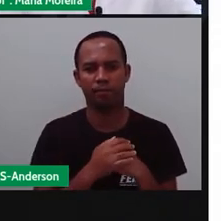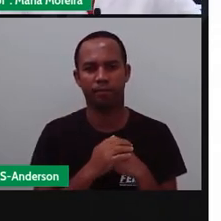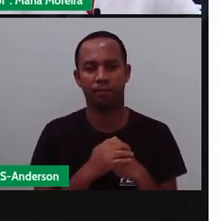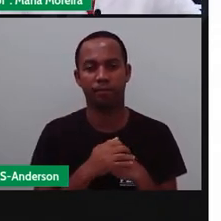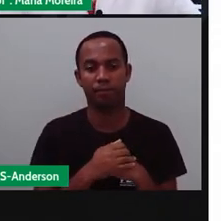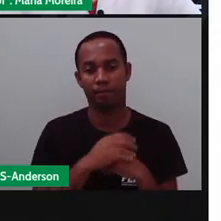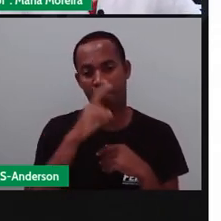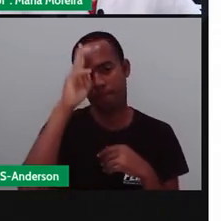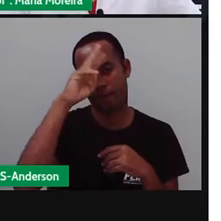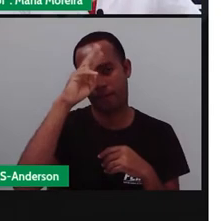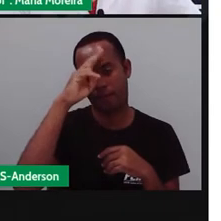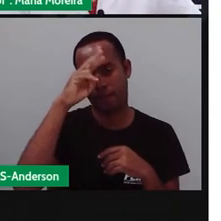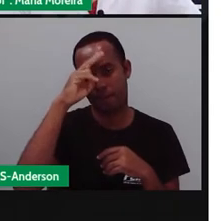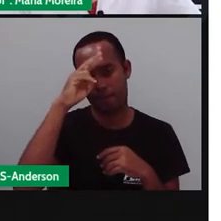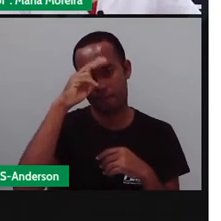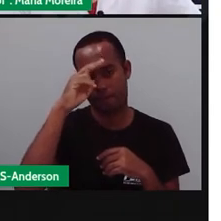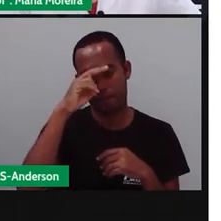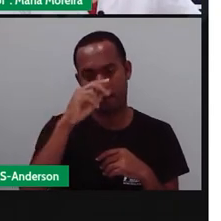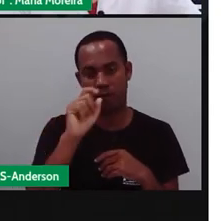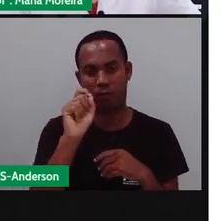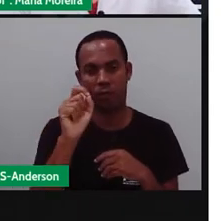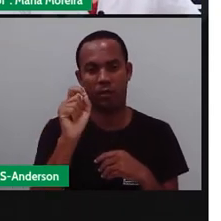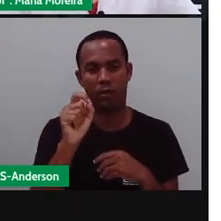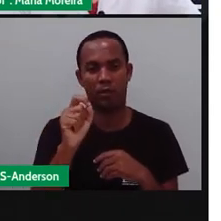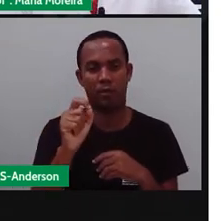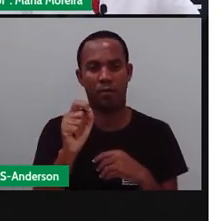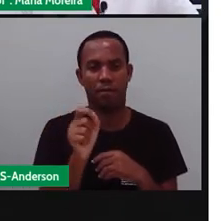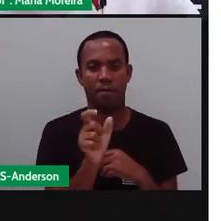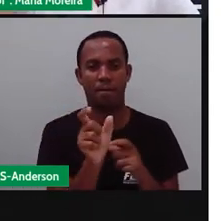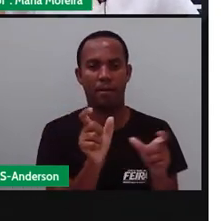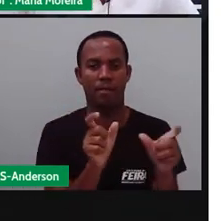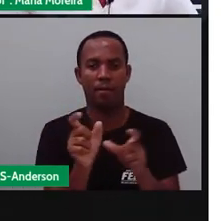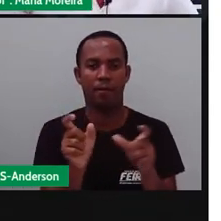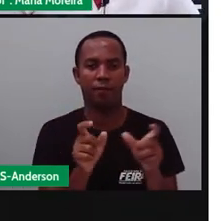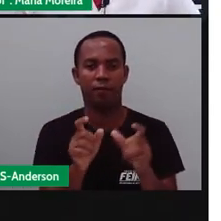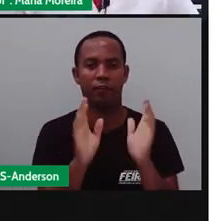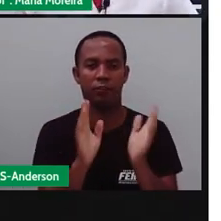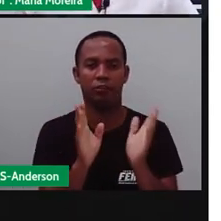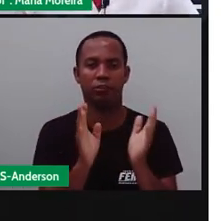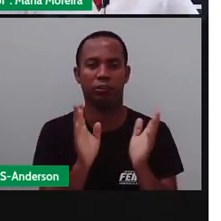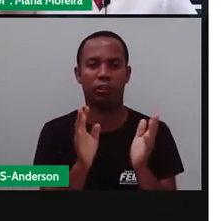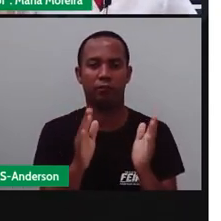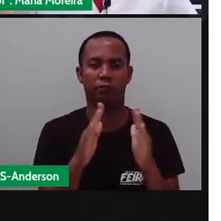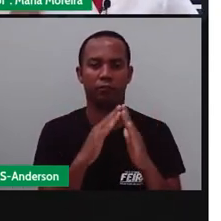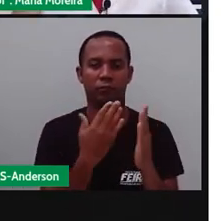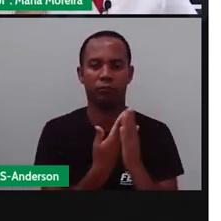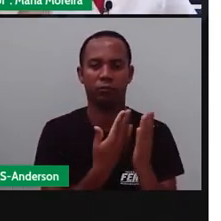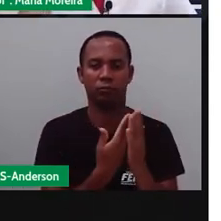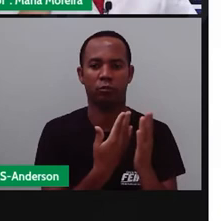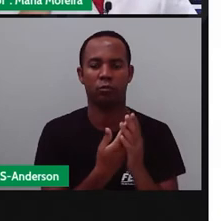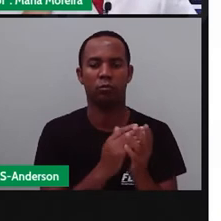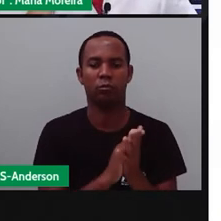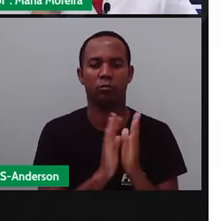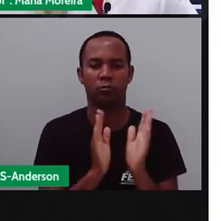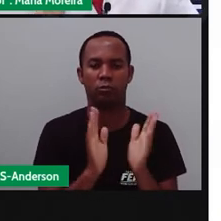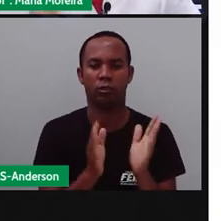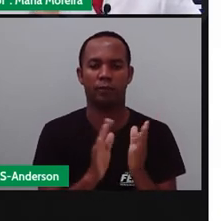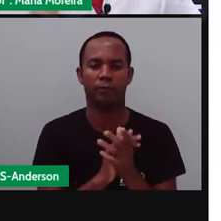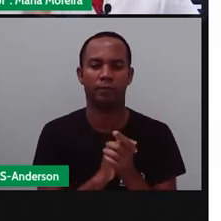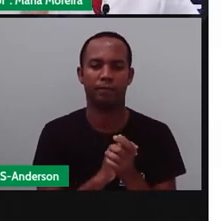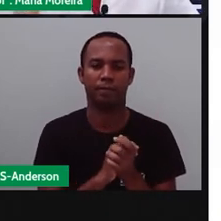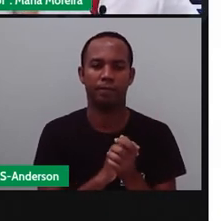Vamos relembrar alguns conteúdos aqui que a gente já viu esses, esse período aqui dessas aulas remotas, certo?